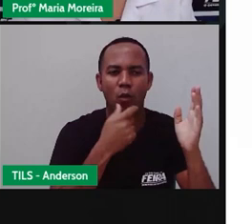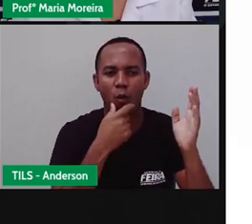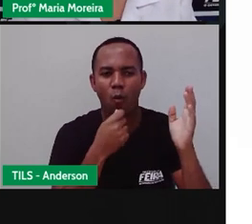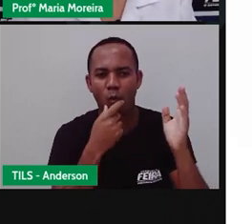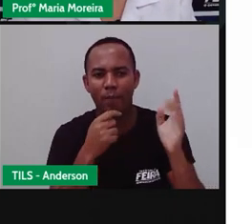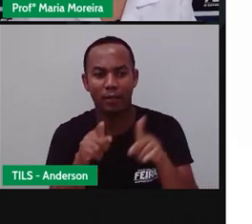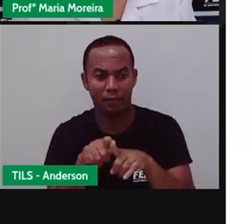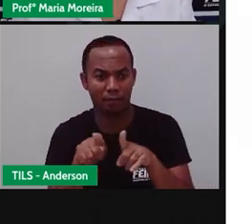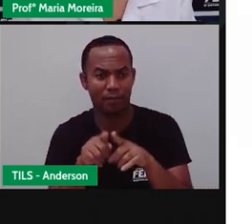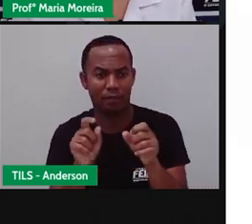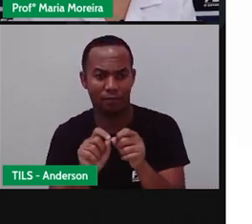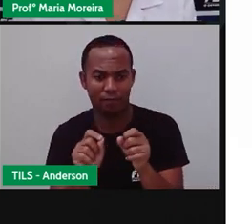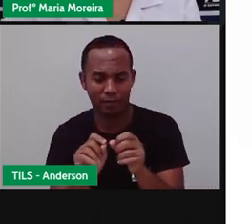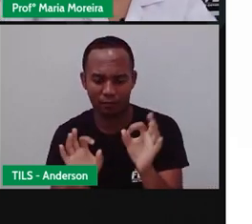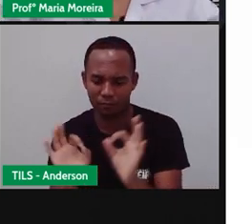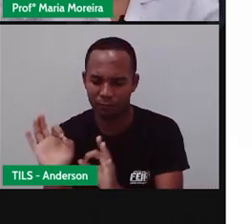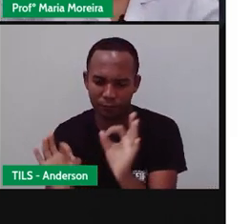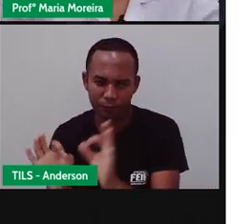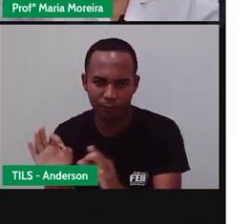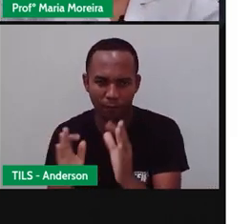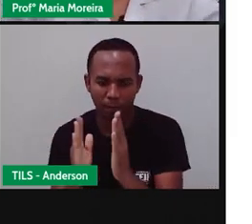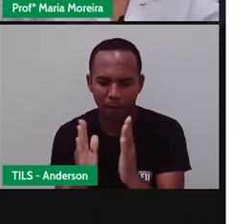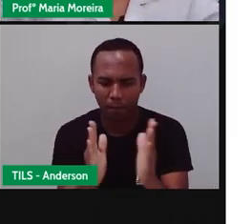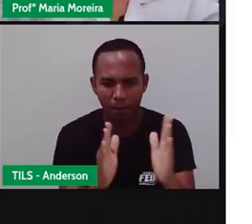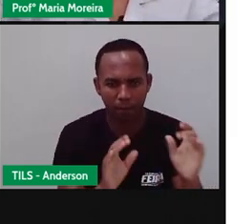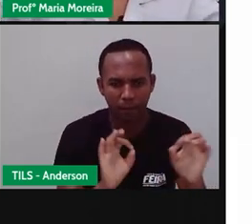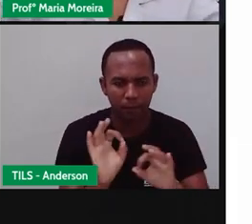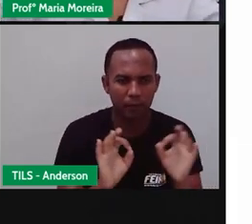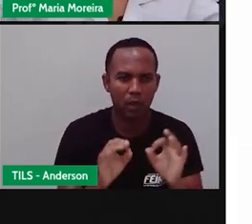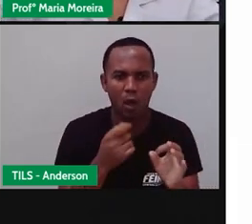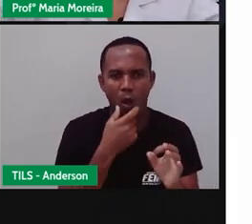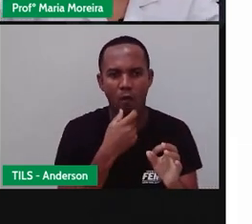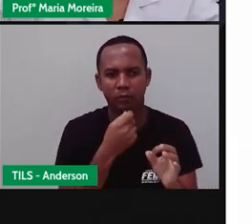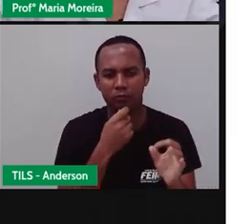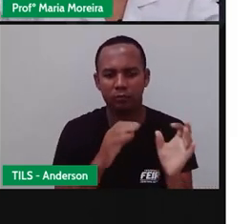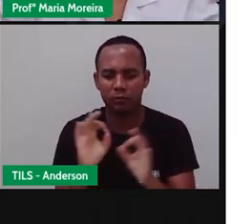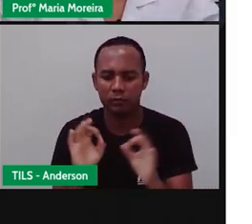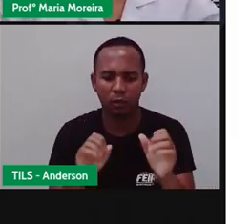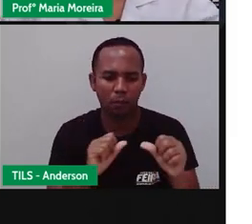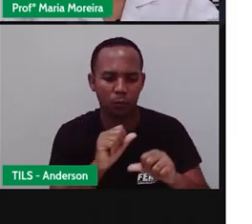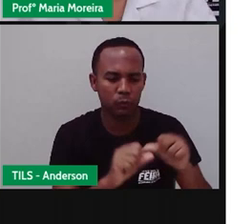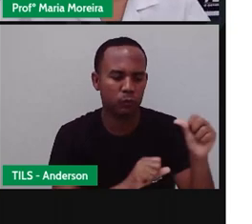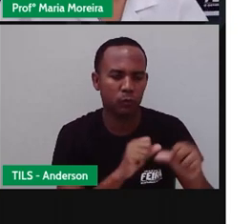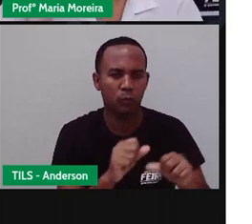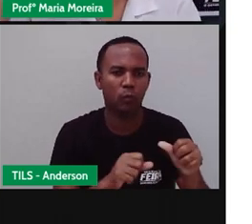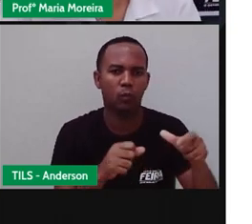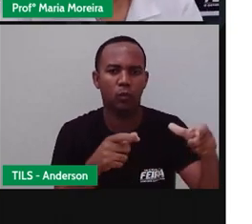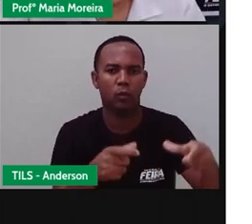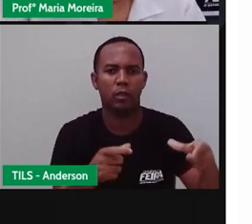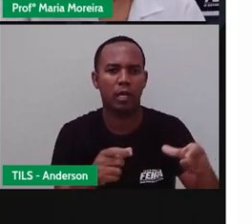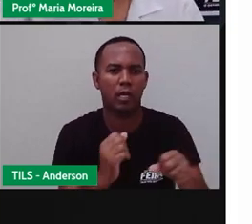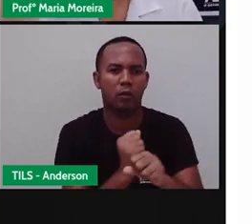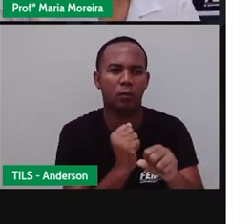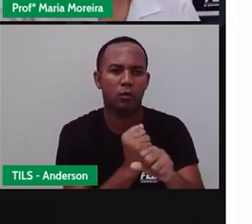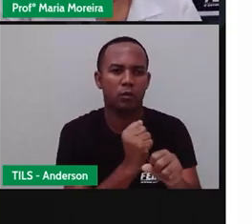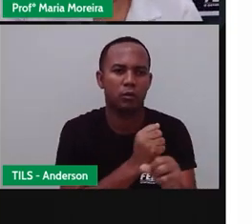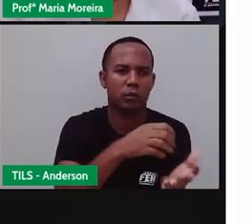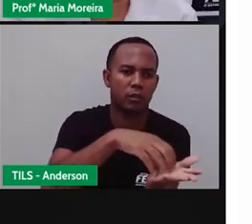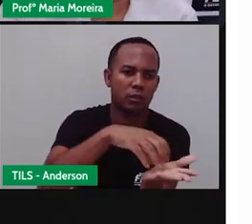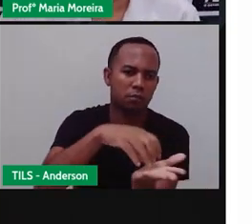paisagem humanizada, que entra quem? Nós, os homens, que modificamos, construímos praças,